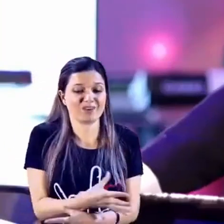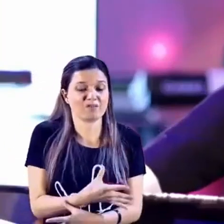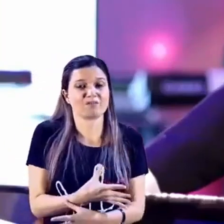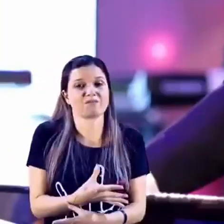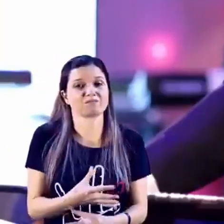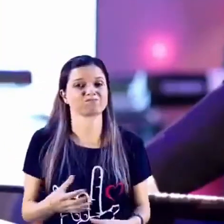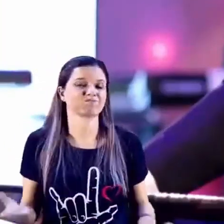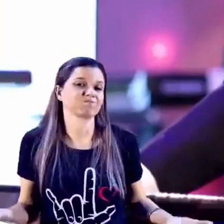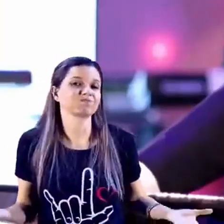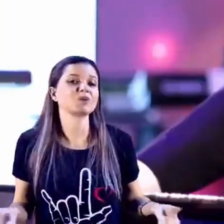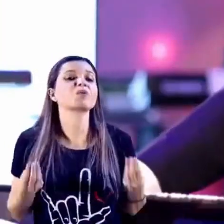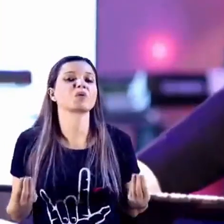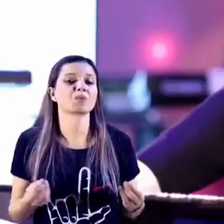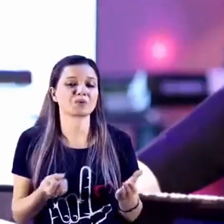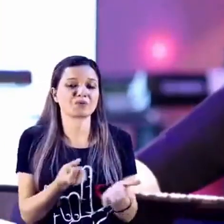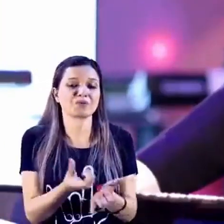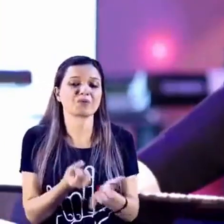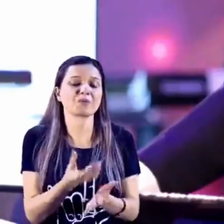Vamos olhar para onde?